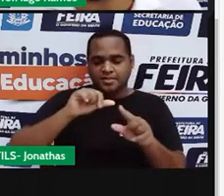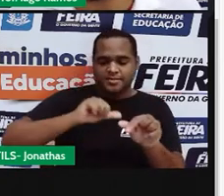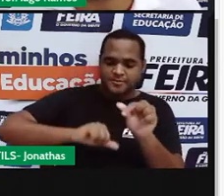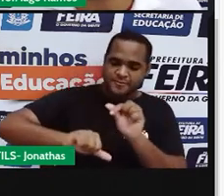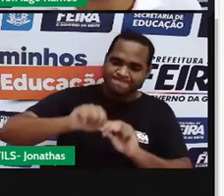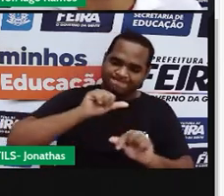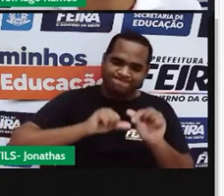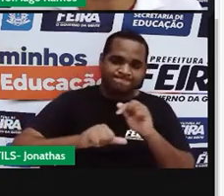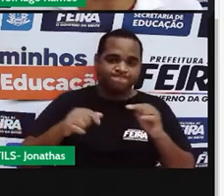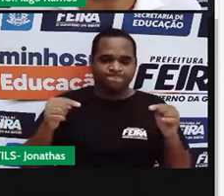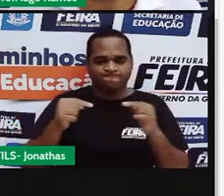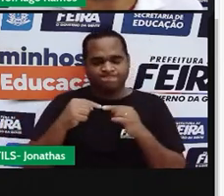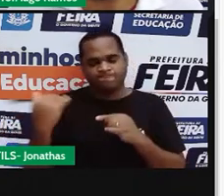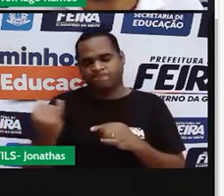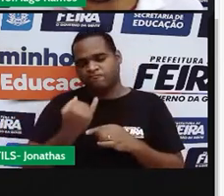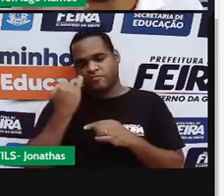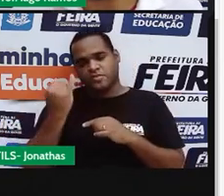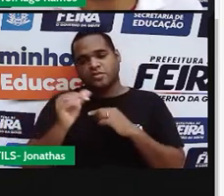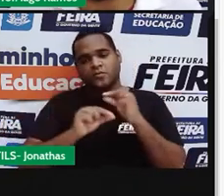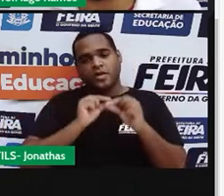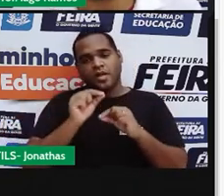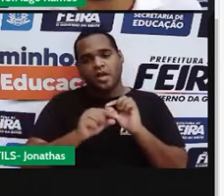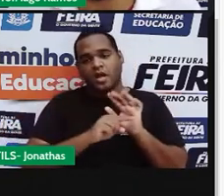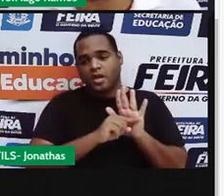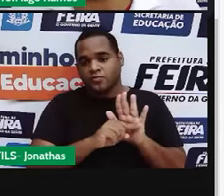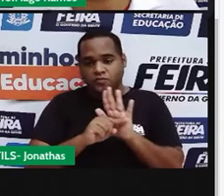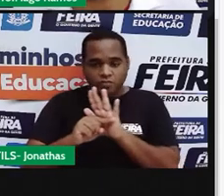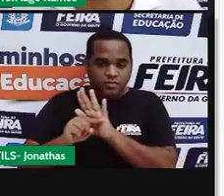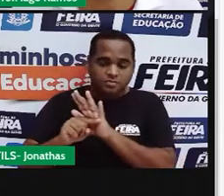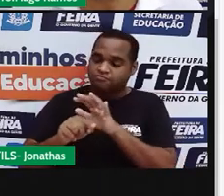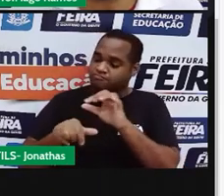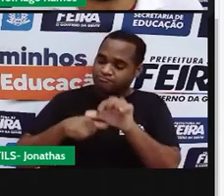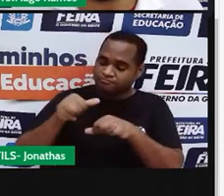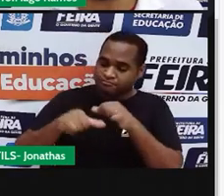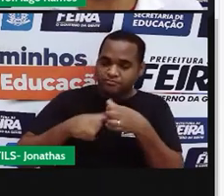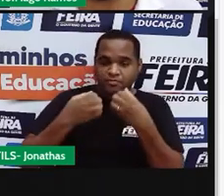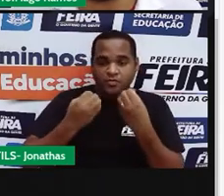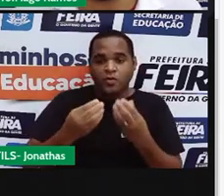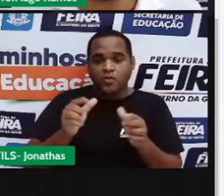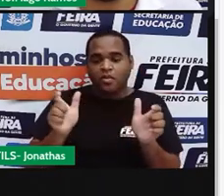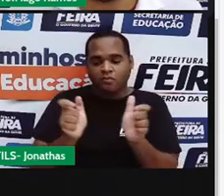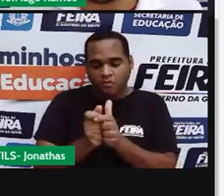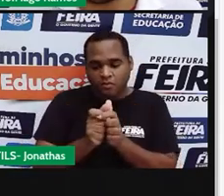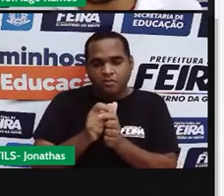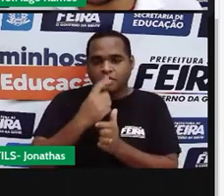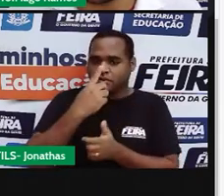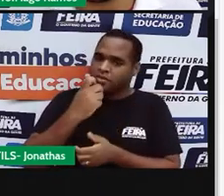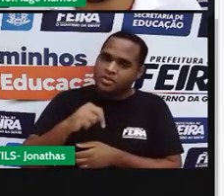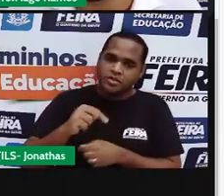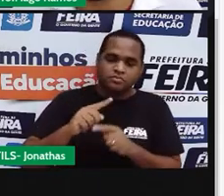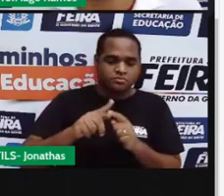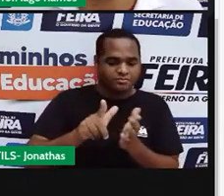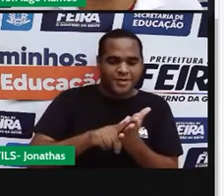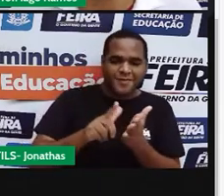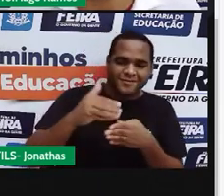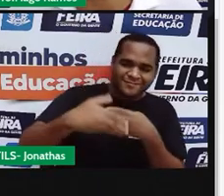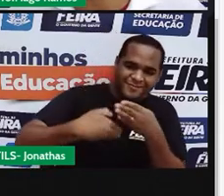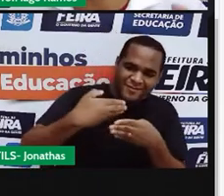que contribui para uma menor produção de lixo, né? reutilizar papel,